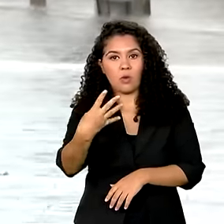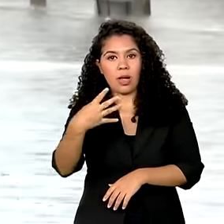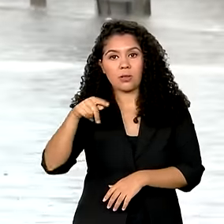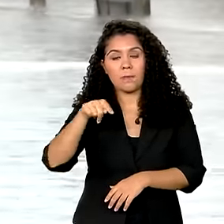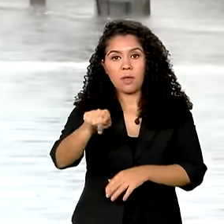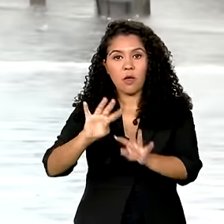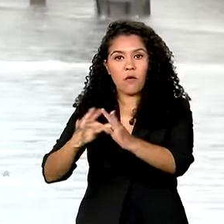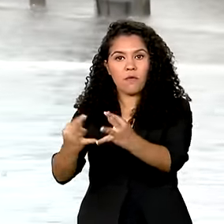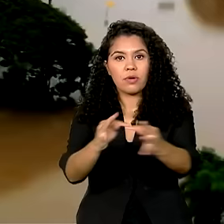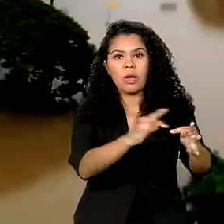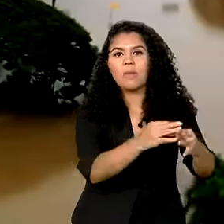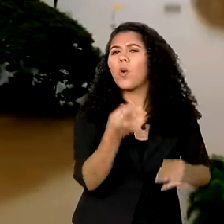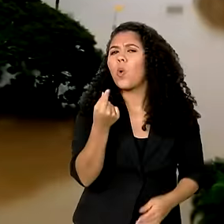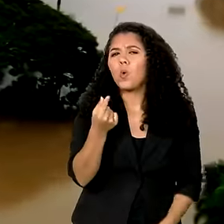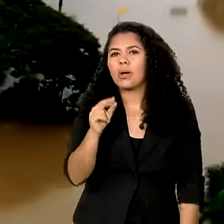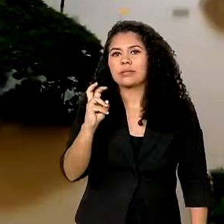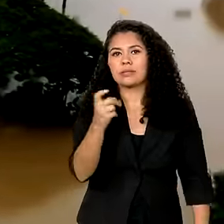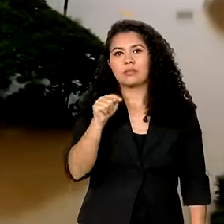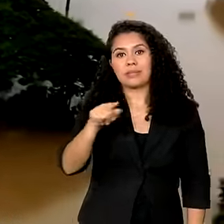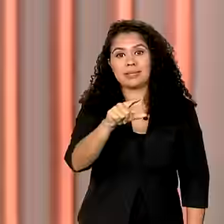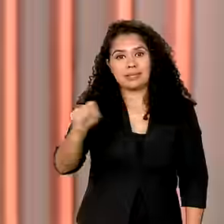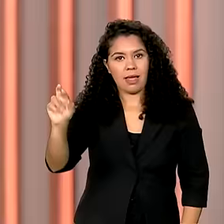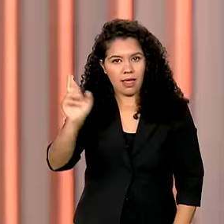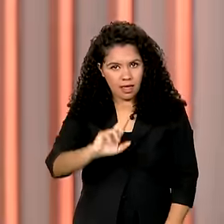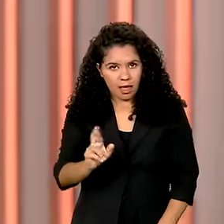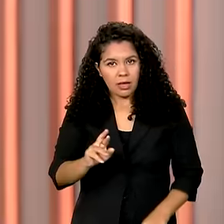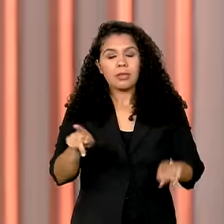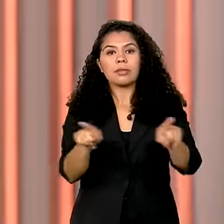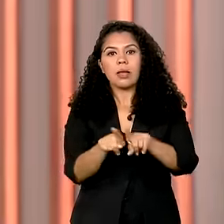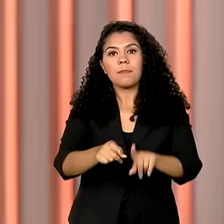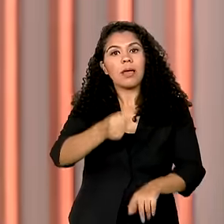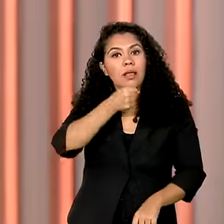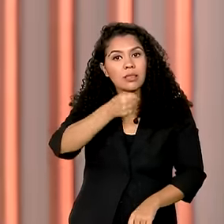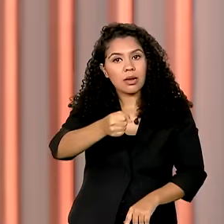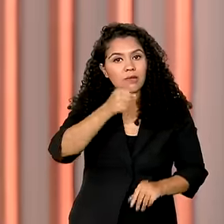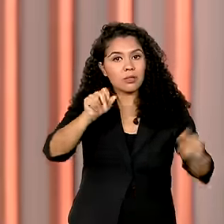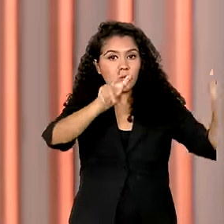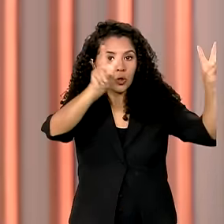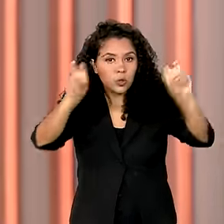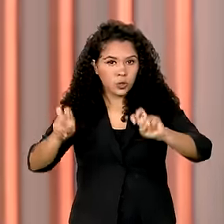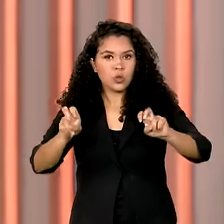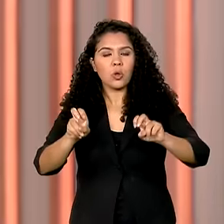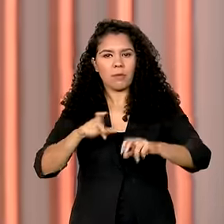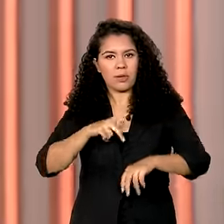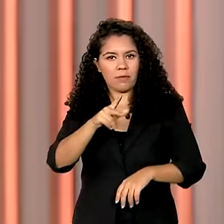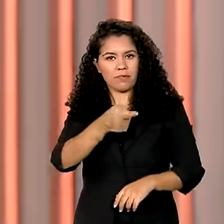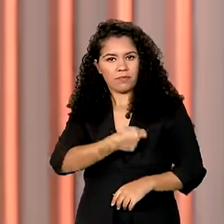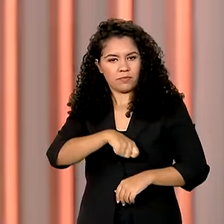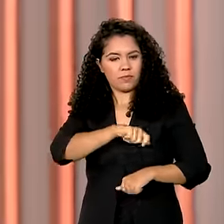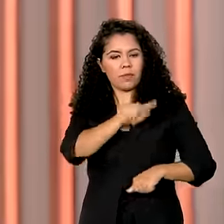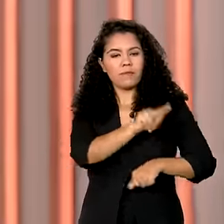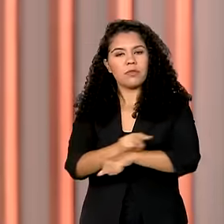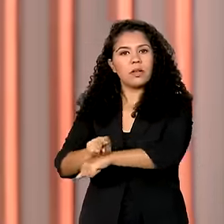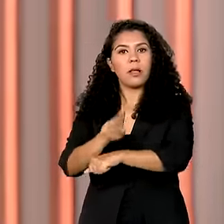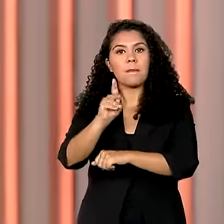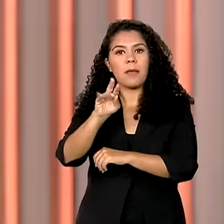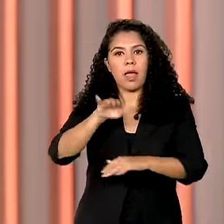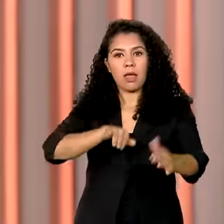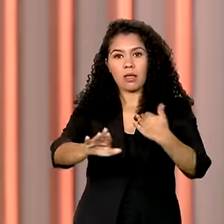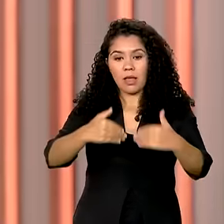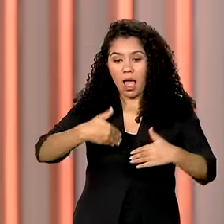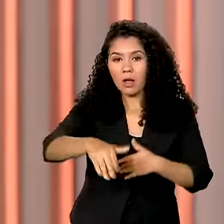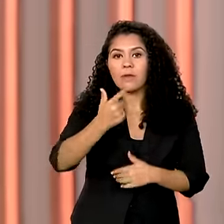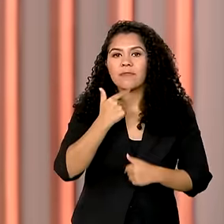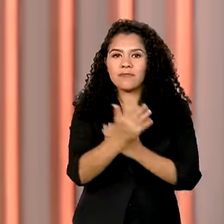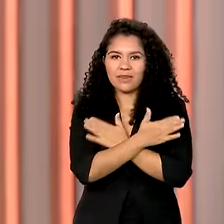O benefício é de R$ 5.100 e uma entrevista sobre o reforço da fiscalização nas rodovias durante o feriado.